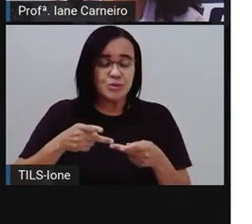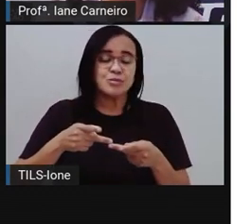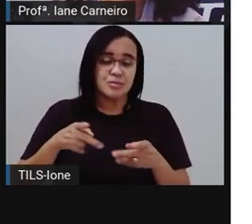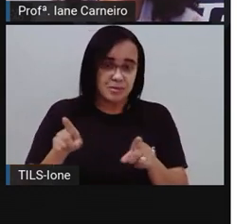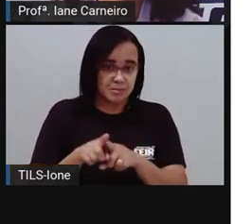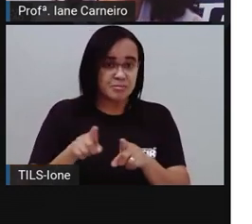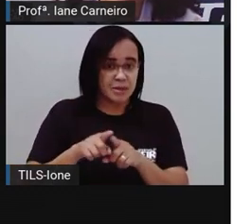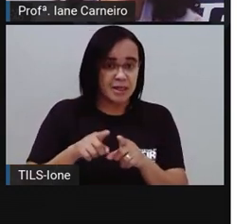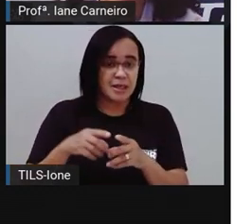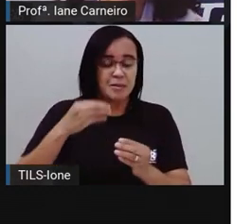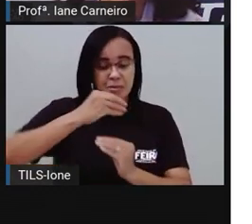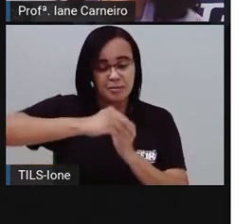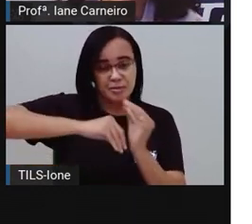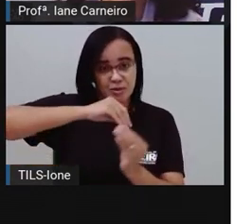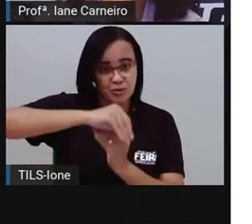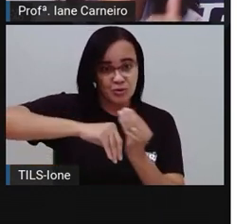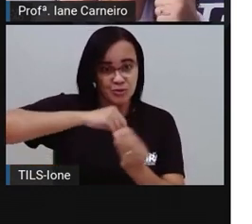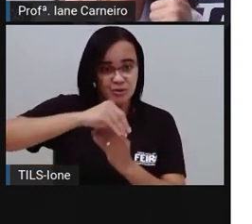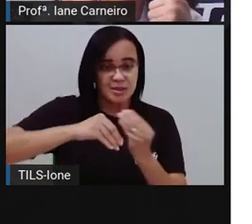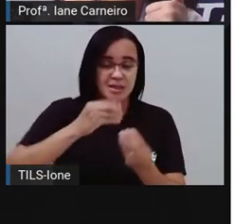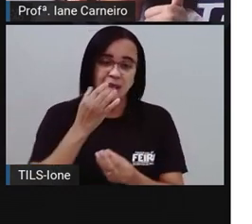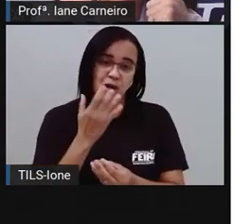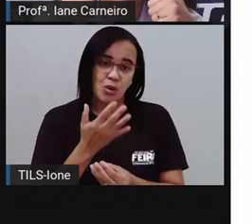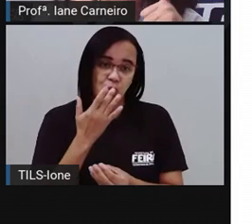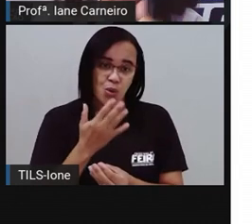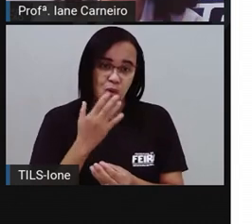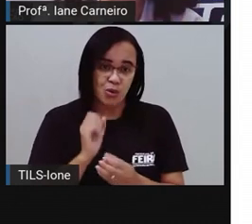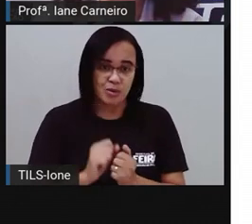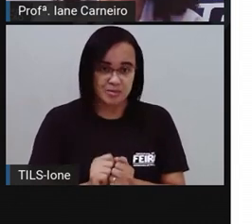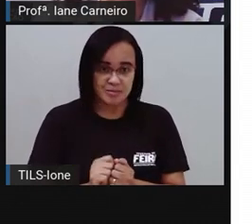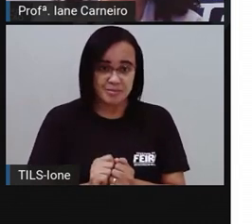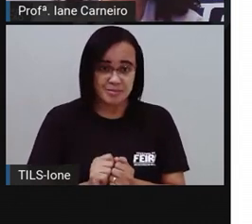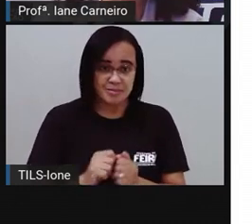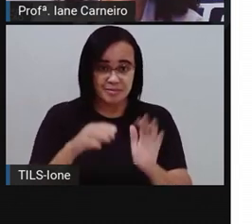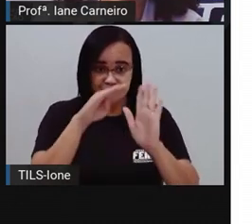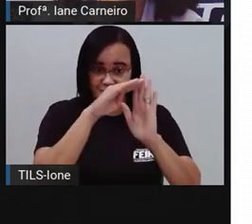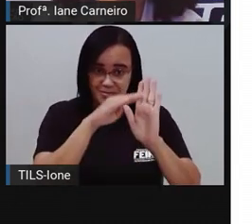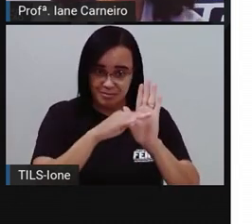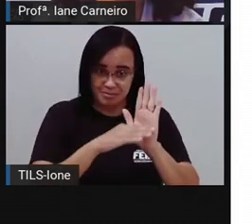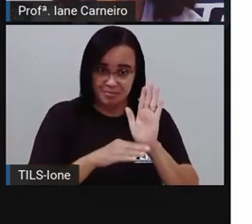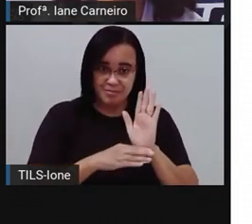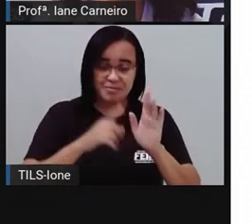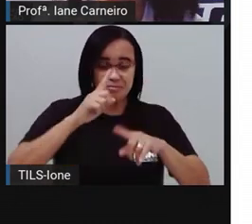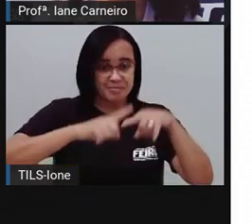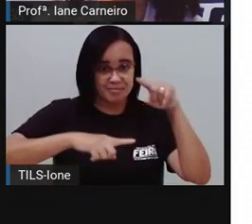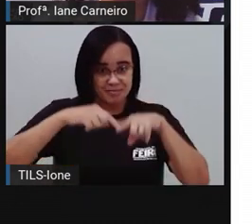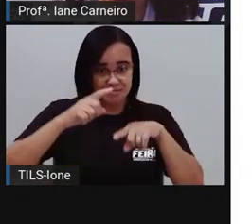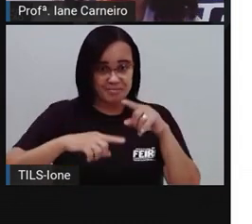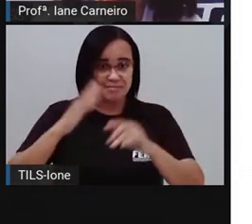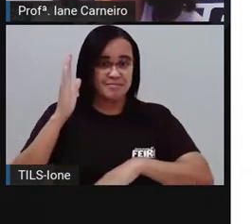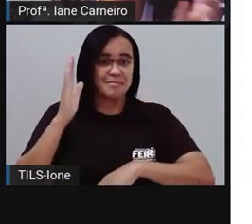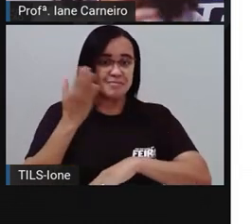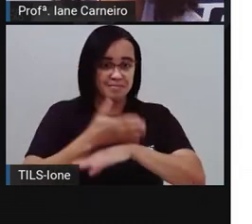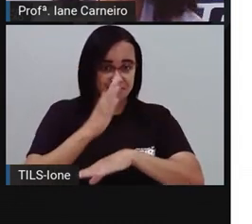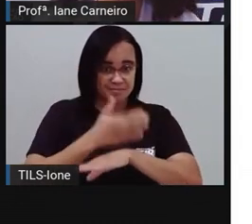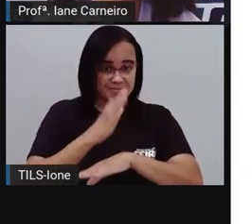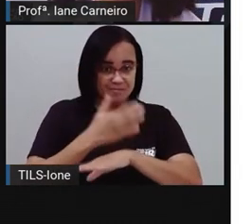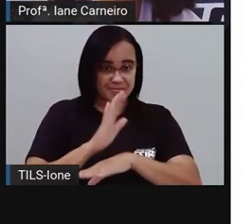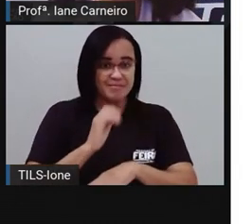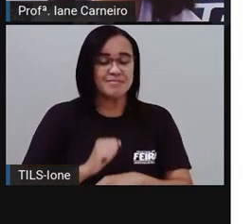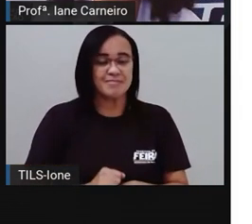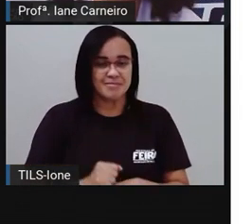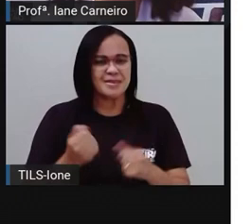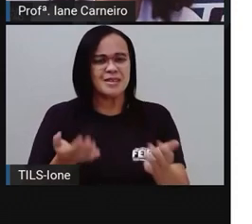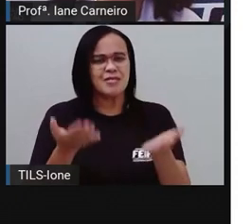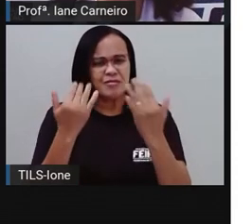misturinhos que a pró vai te ensinar, combinado? Então é isso, os materiais para a nossa aula prática, tá bom? Então vamos lá